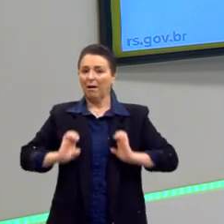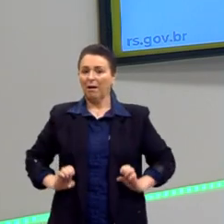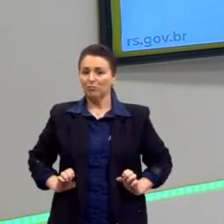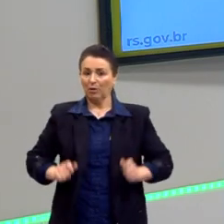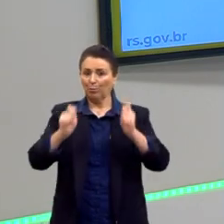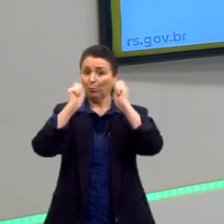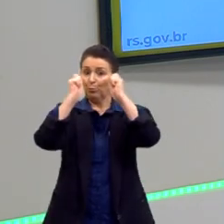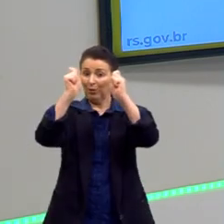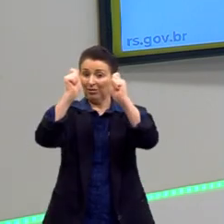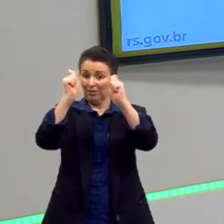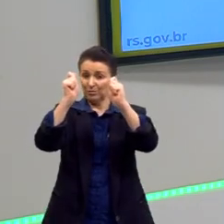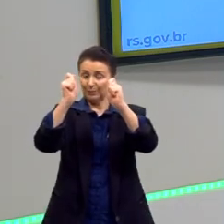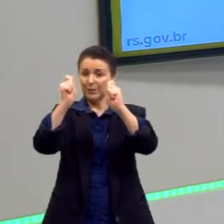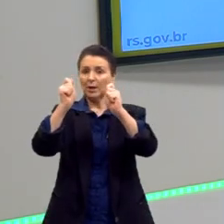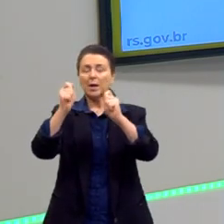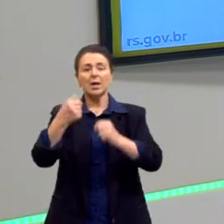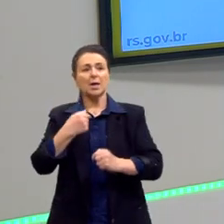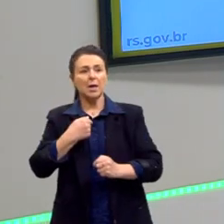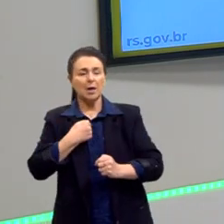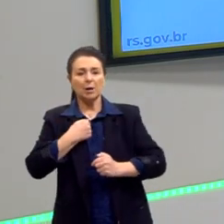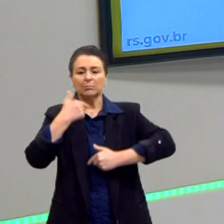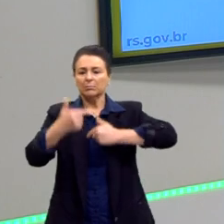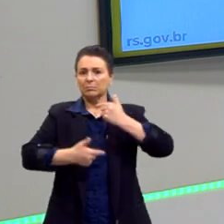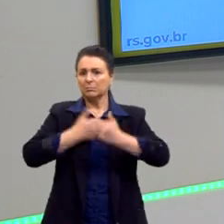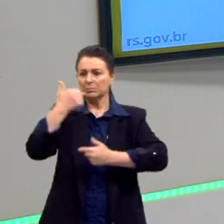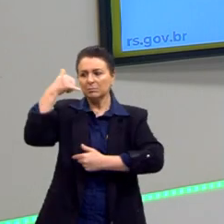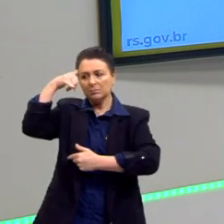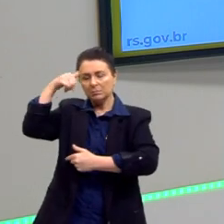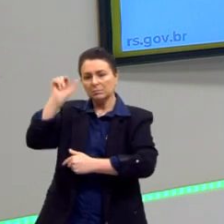para mim trabalhar, eu vou ter que evitar